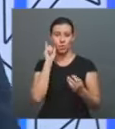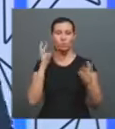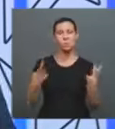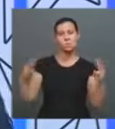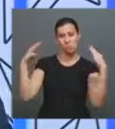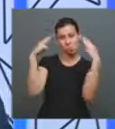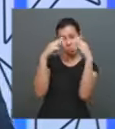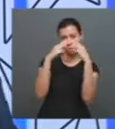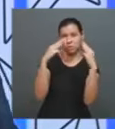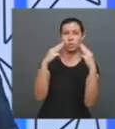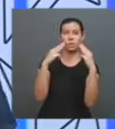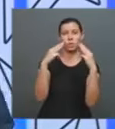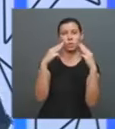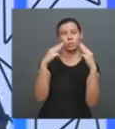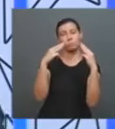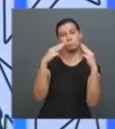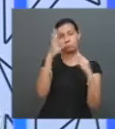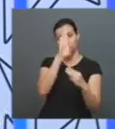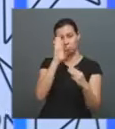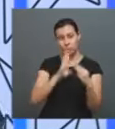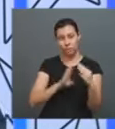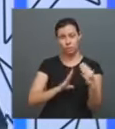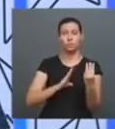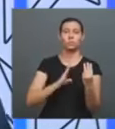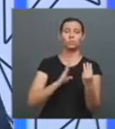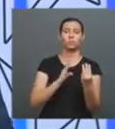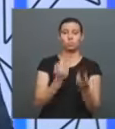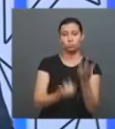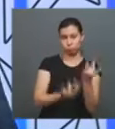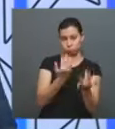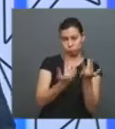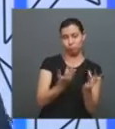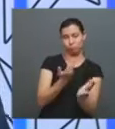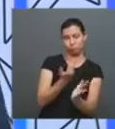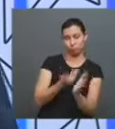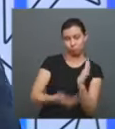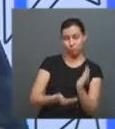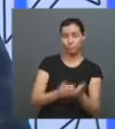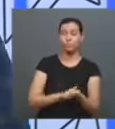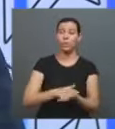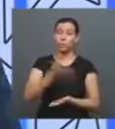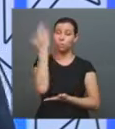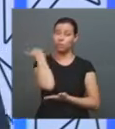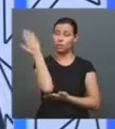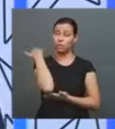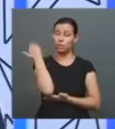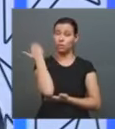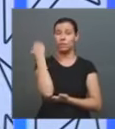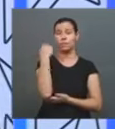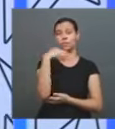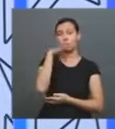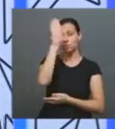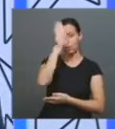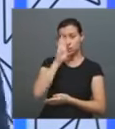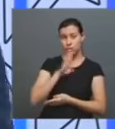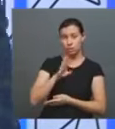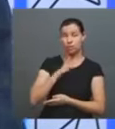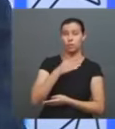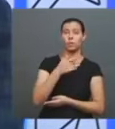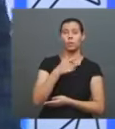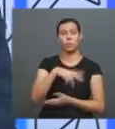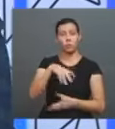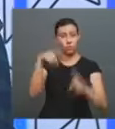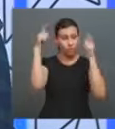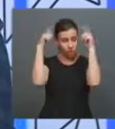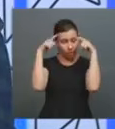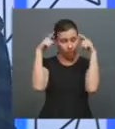imprensa brasileira começa com a vinda da família real portuguesa, ainda quando colônia, e você tem a construção dos primeiros livreiros. E